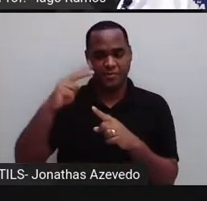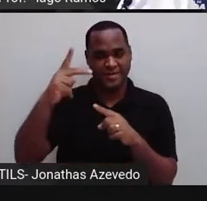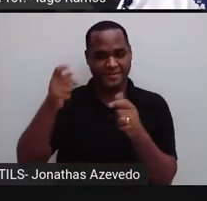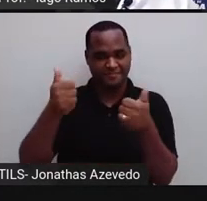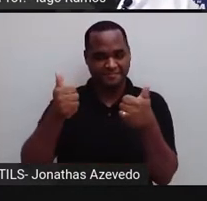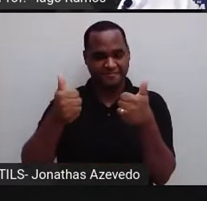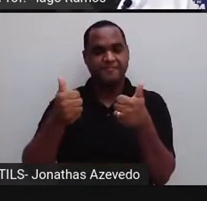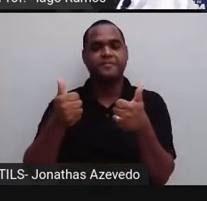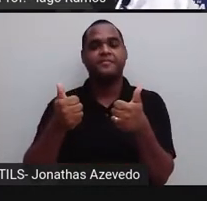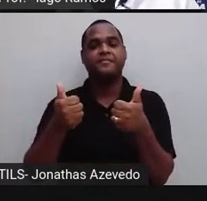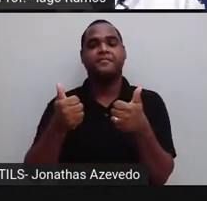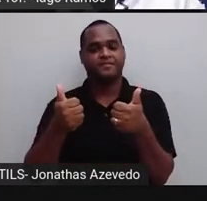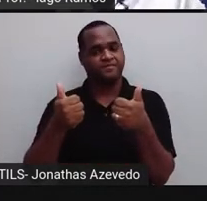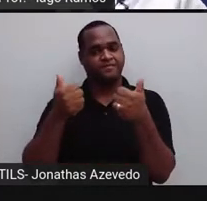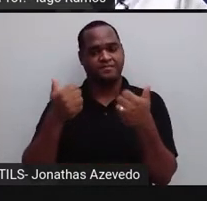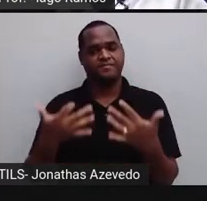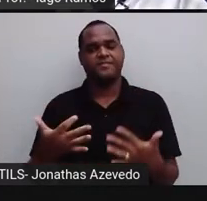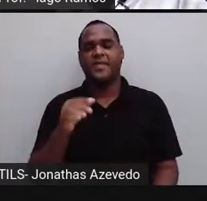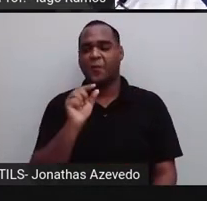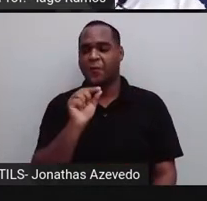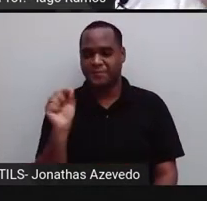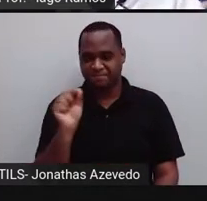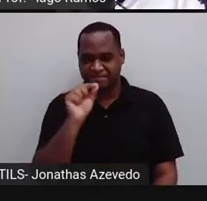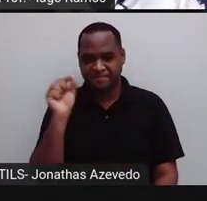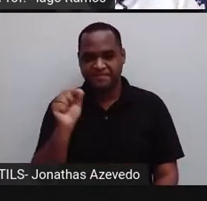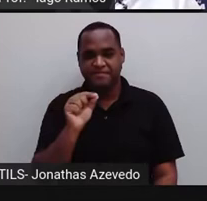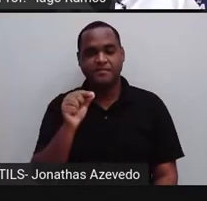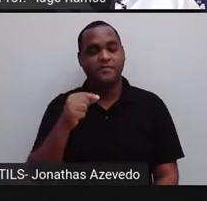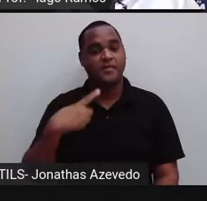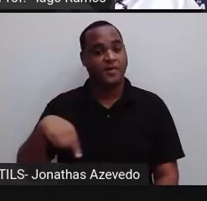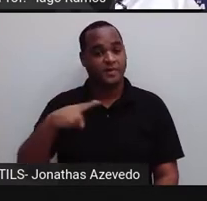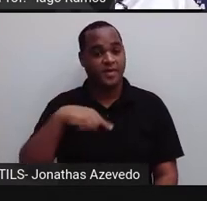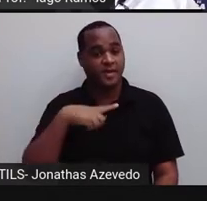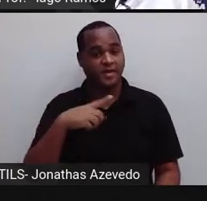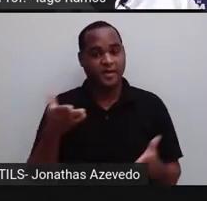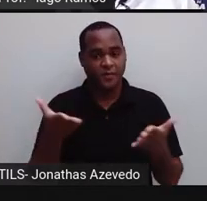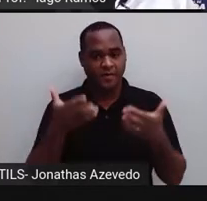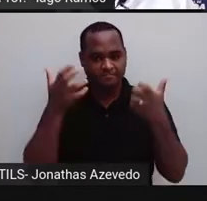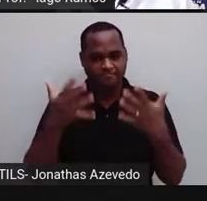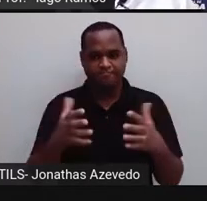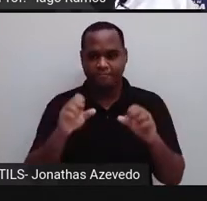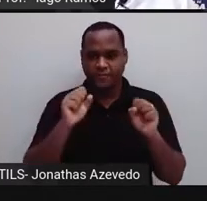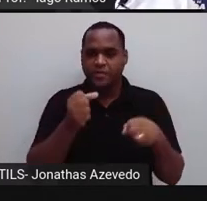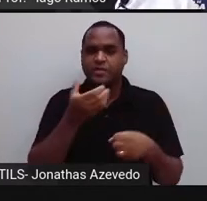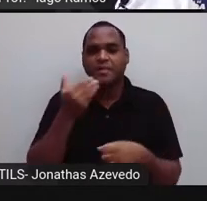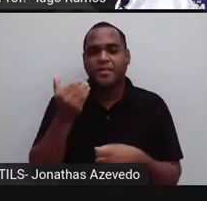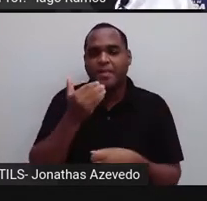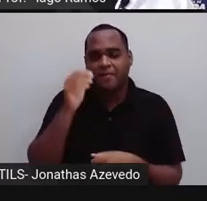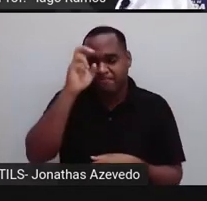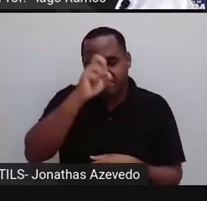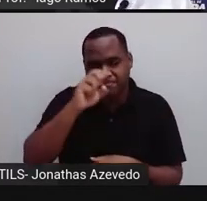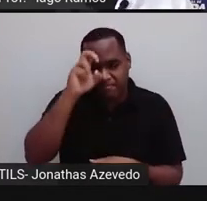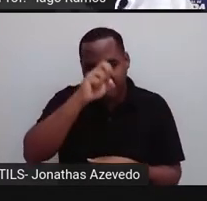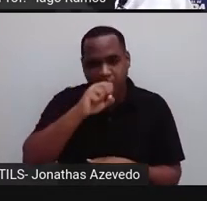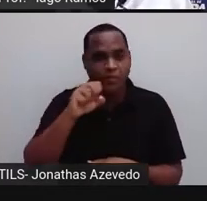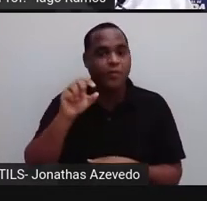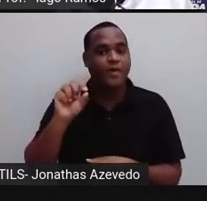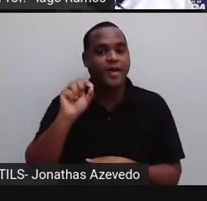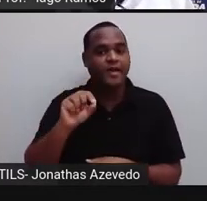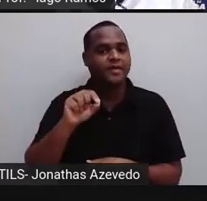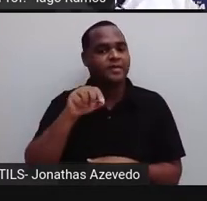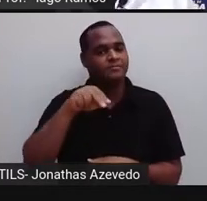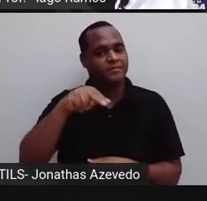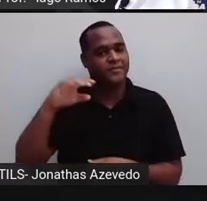E aí, né, a gente agora vai construir um conhecimento sobre notação científica, tá,